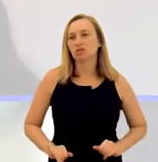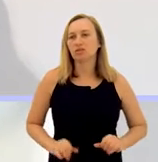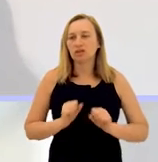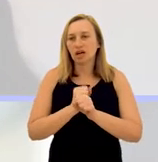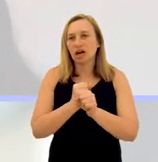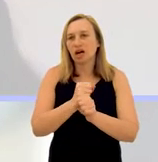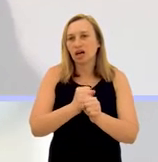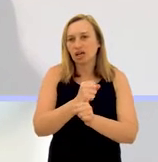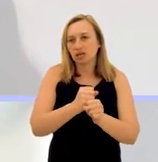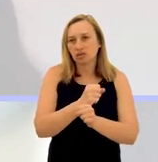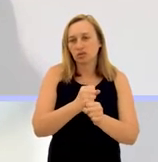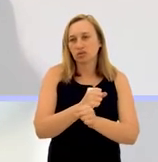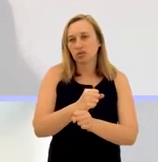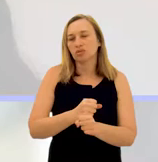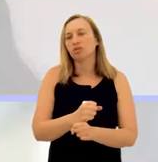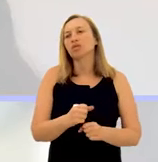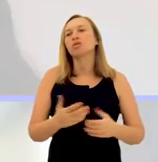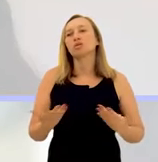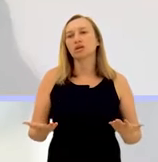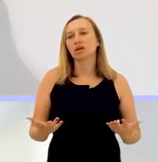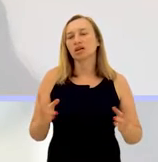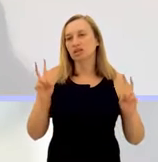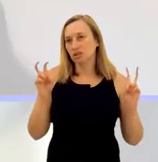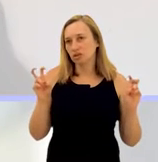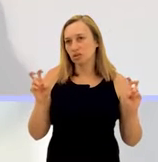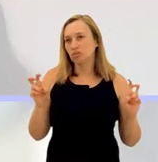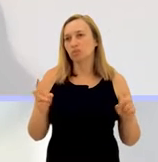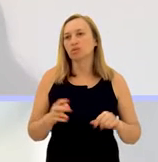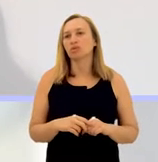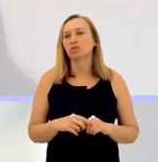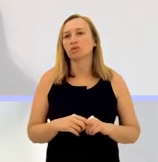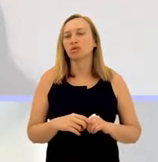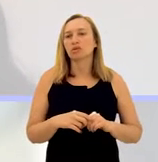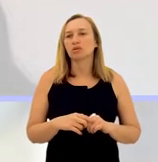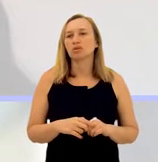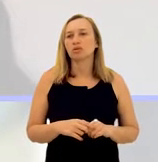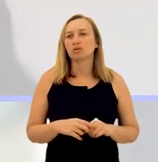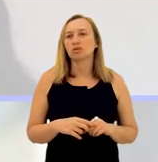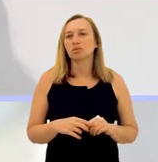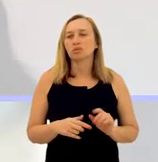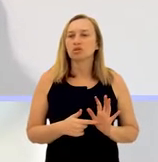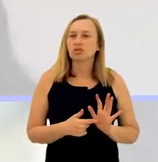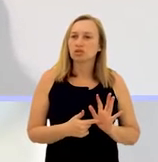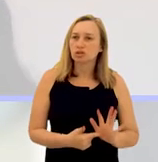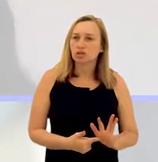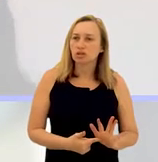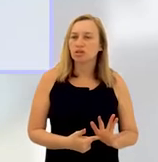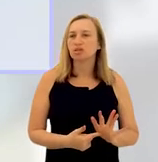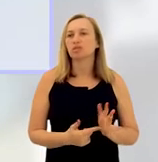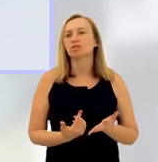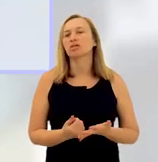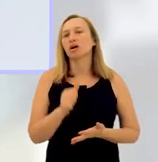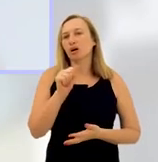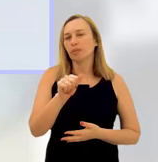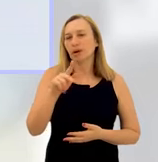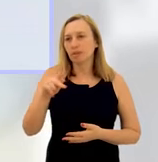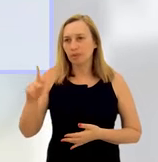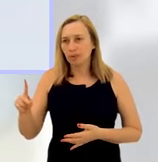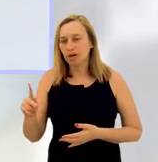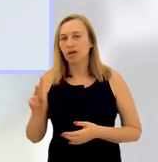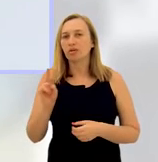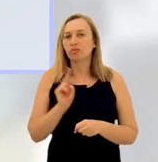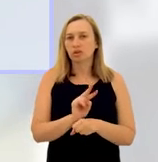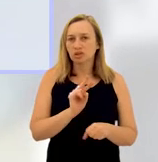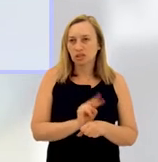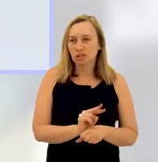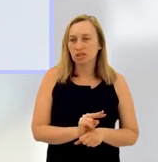vinha sofrendo há anos. Então, assim, quando esses casos são publicizados como uma ferramenta